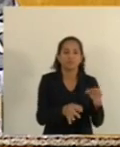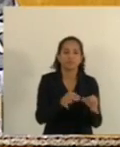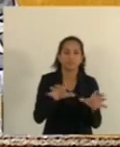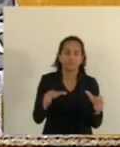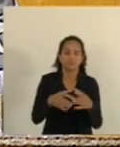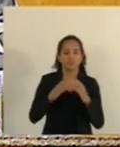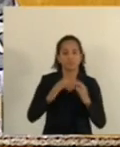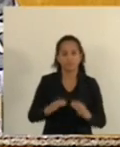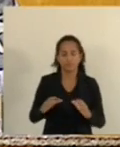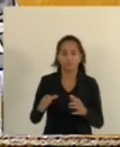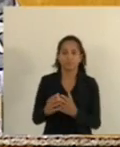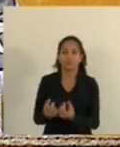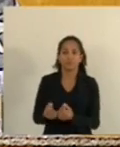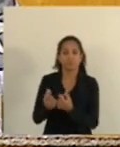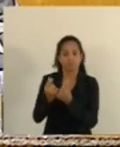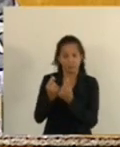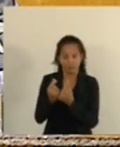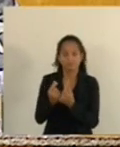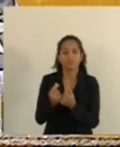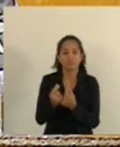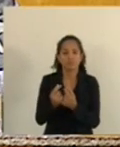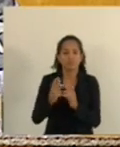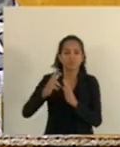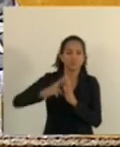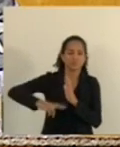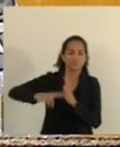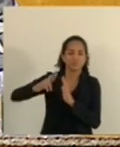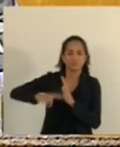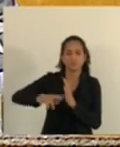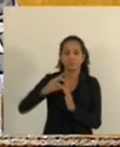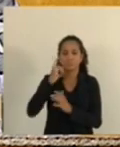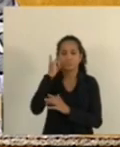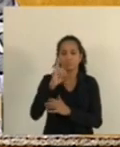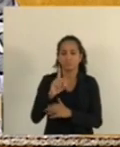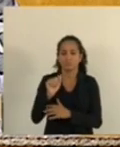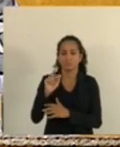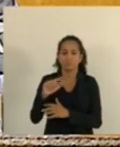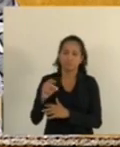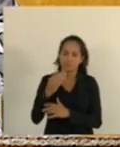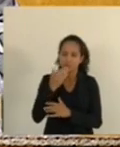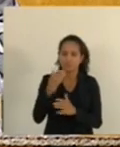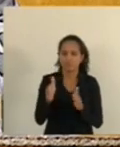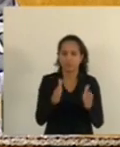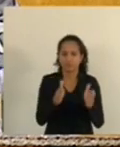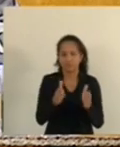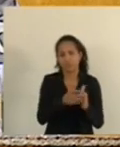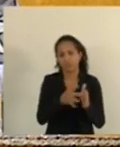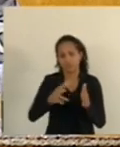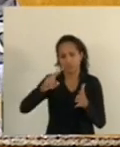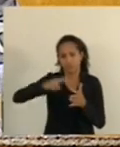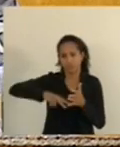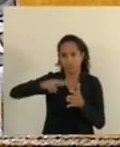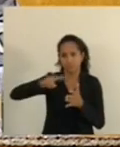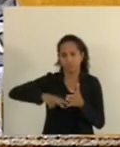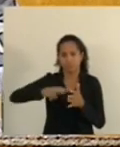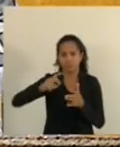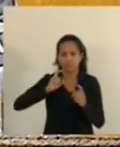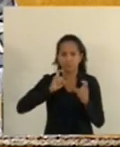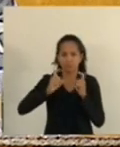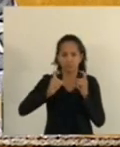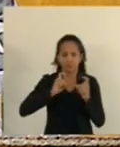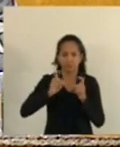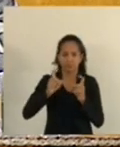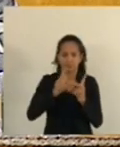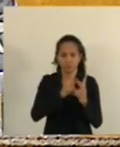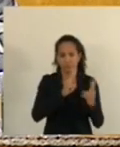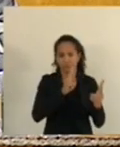de Cidadania e de Finanças O relator, deputado Gandini Se prevaleceu do prazo regimental Para relatar a matéria na sessão originária